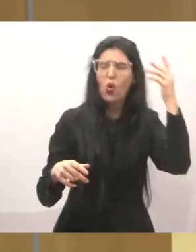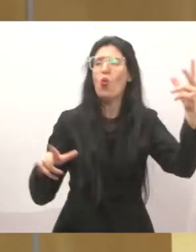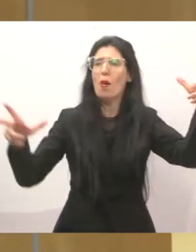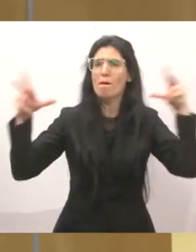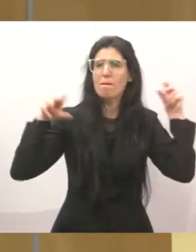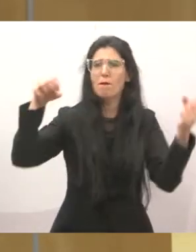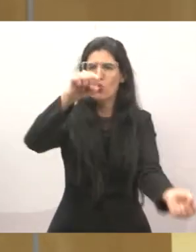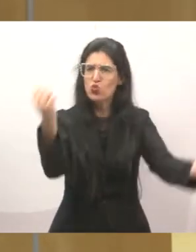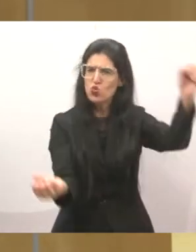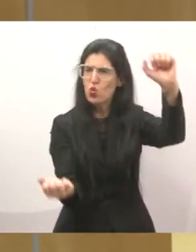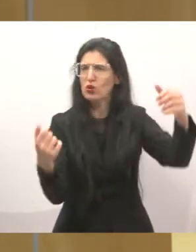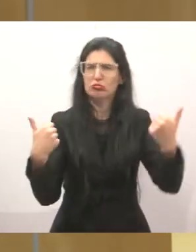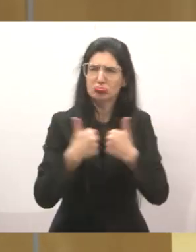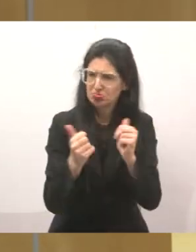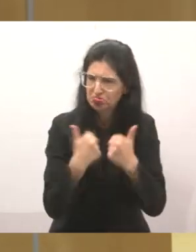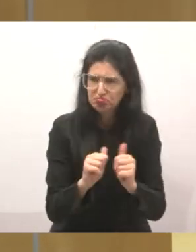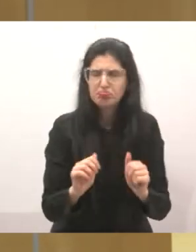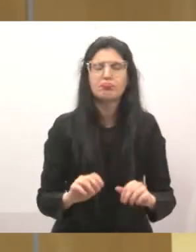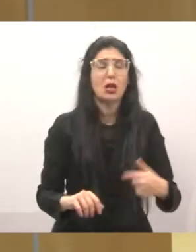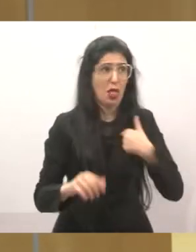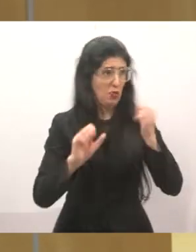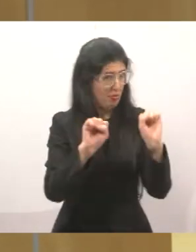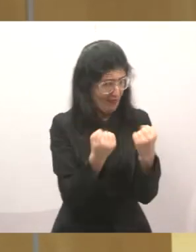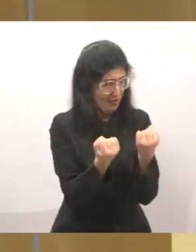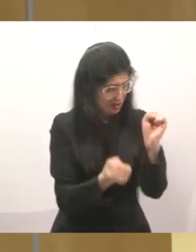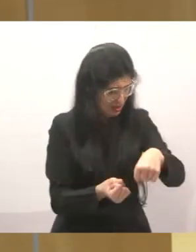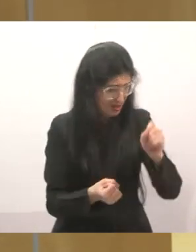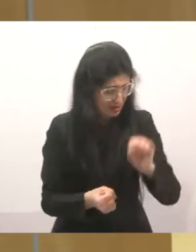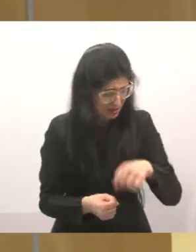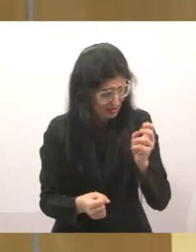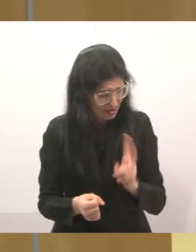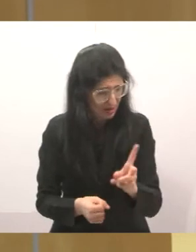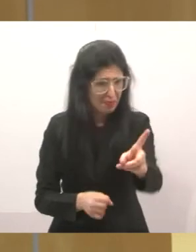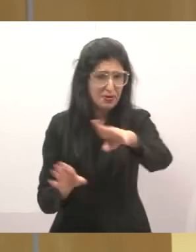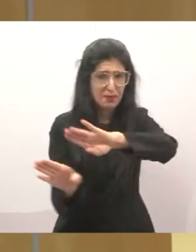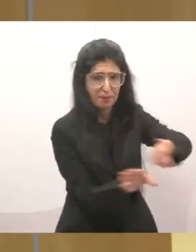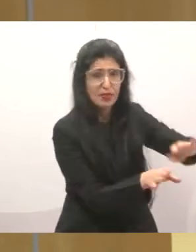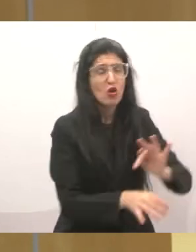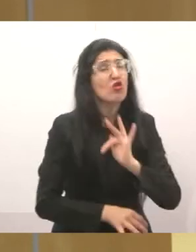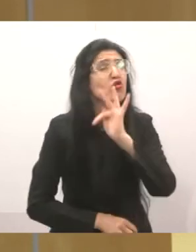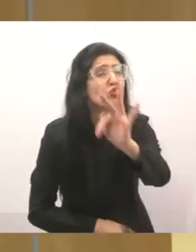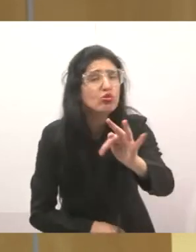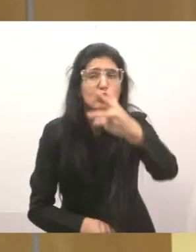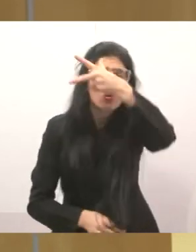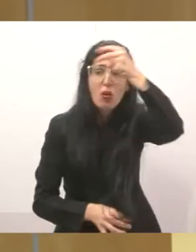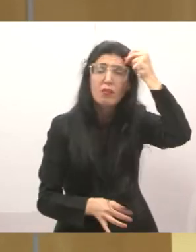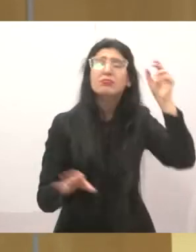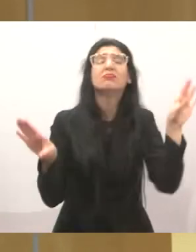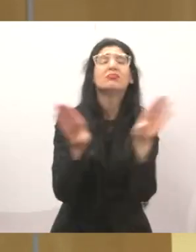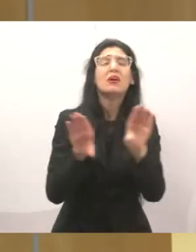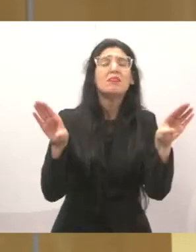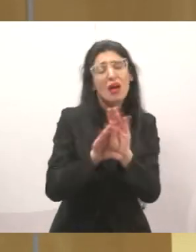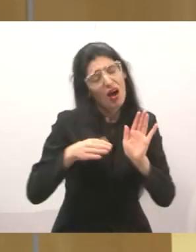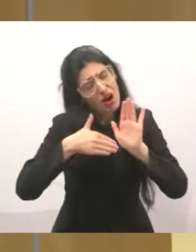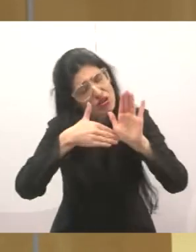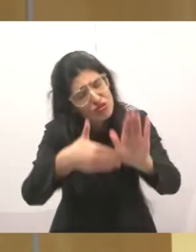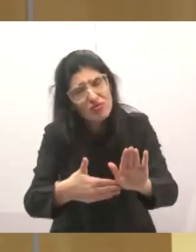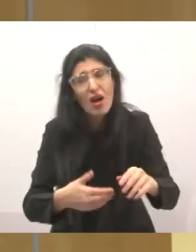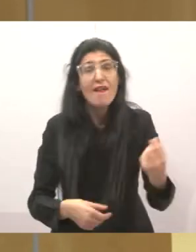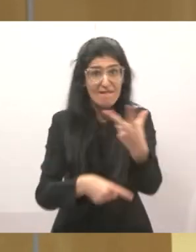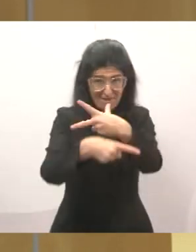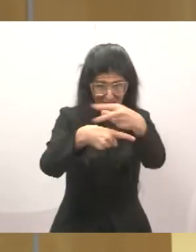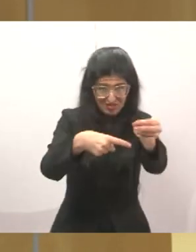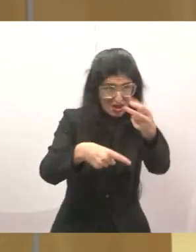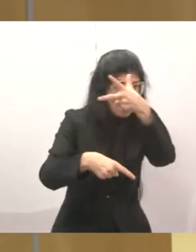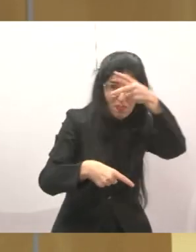esperamos que o próximo, que os candidatos que forem candidatos a prefeito aqui em Jacareí assumam esse compromisso com a categoria. Quem ganhar a eleição,